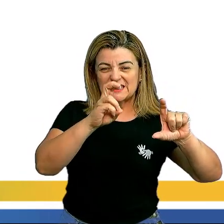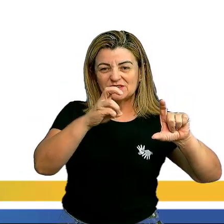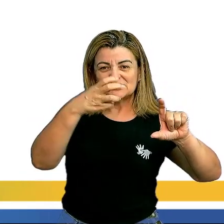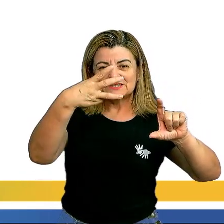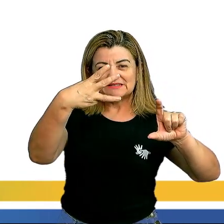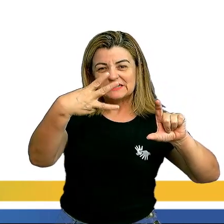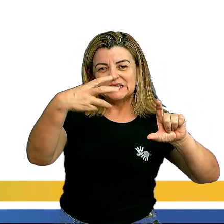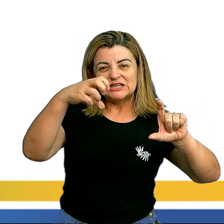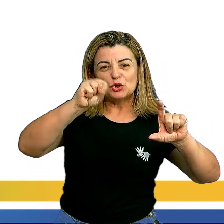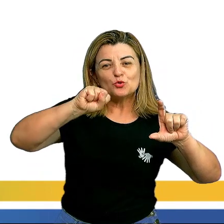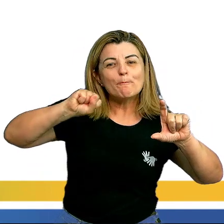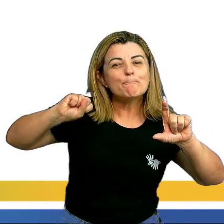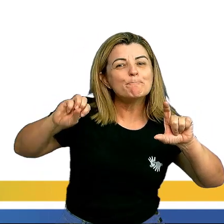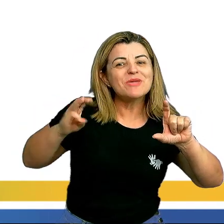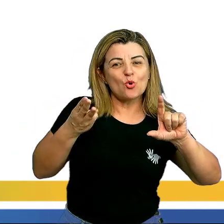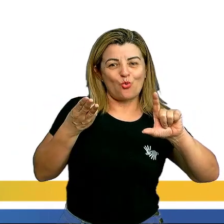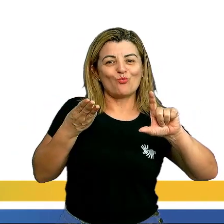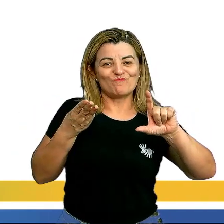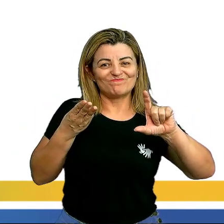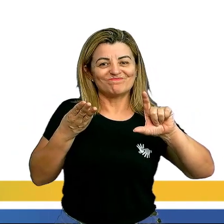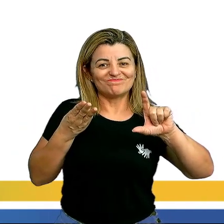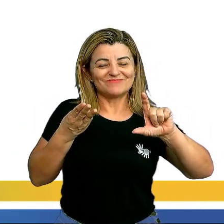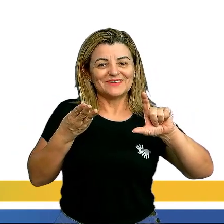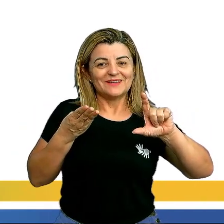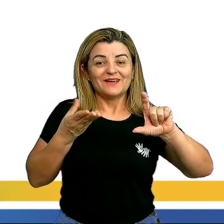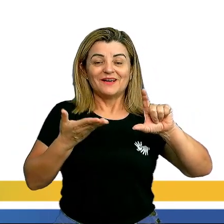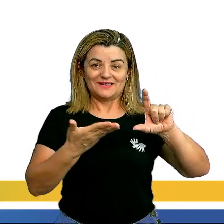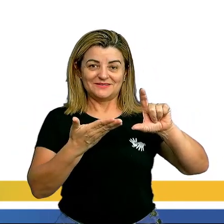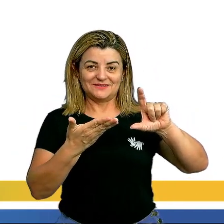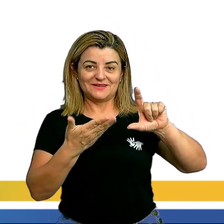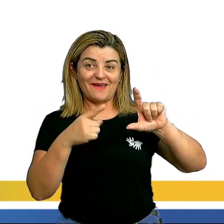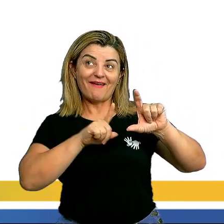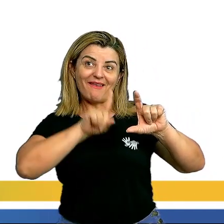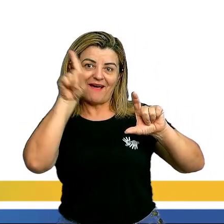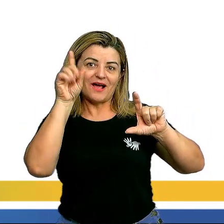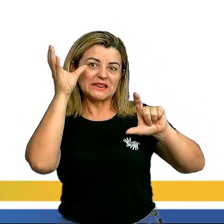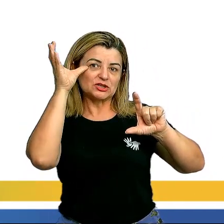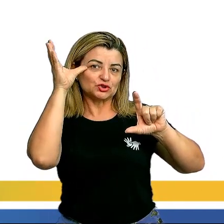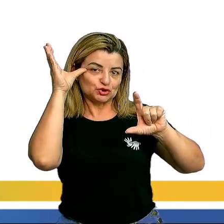538 mil. Nesse caso aí, é na China.